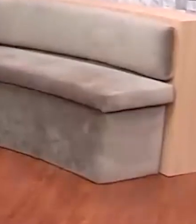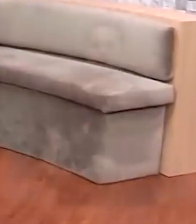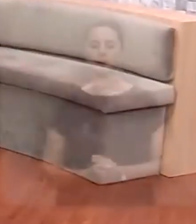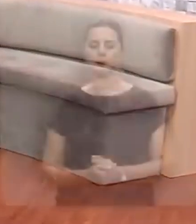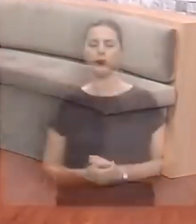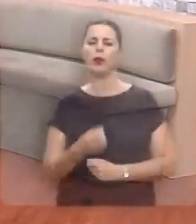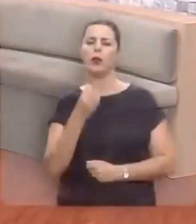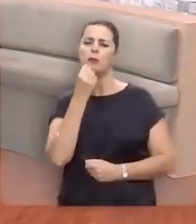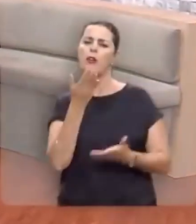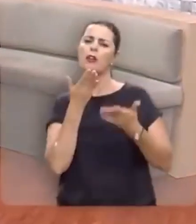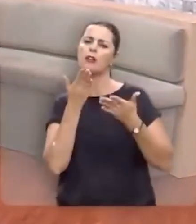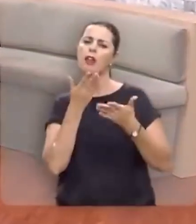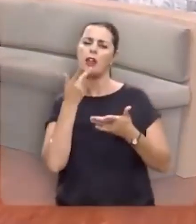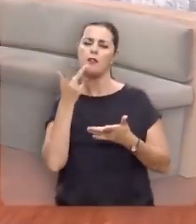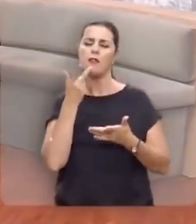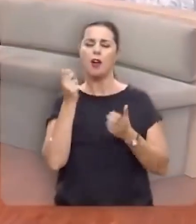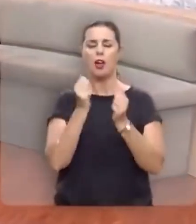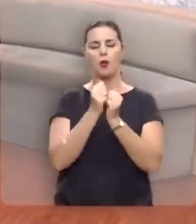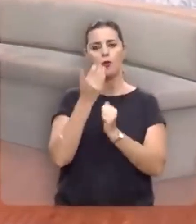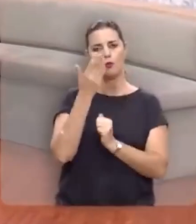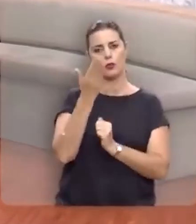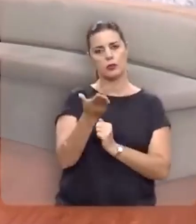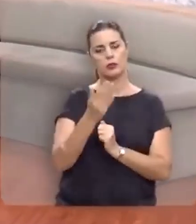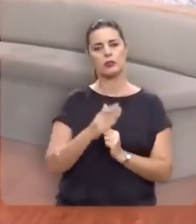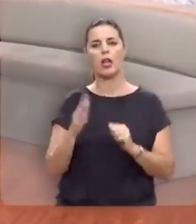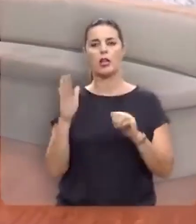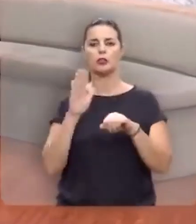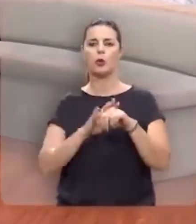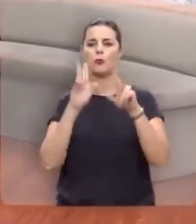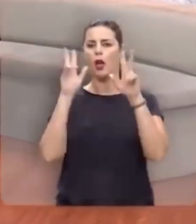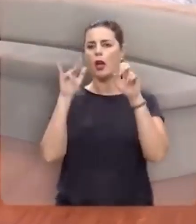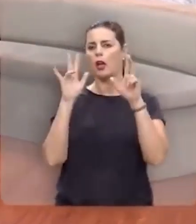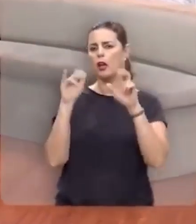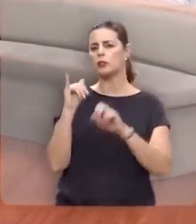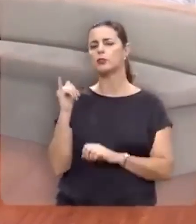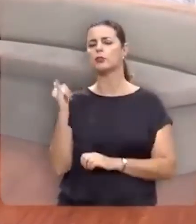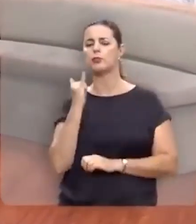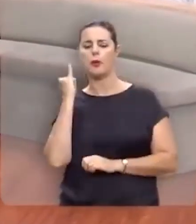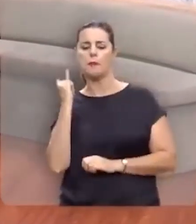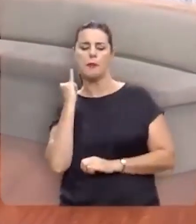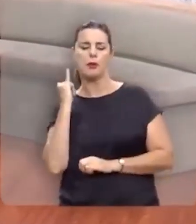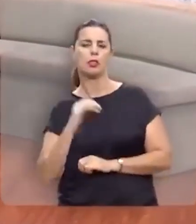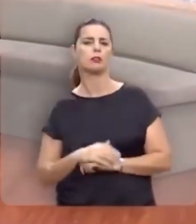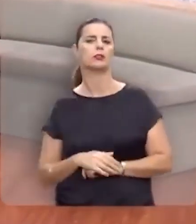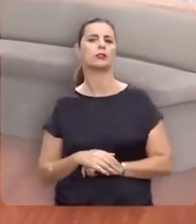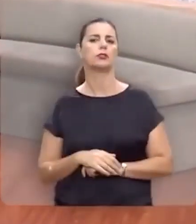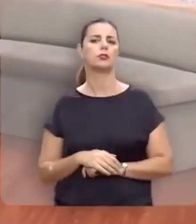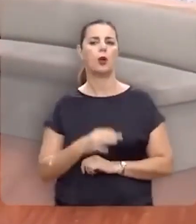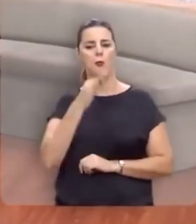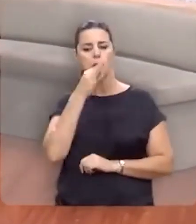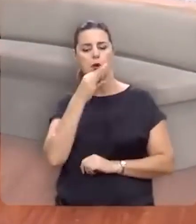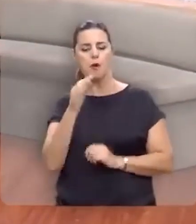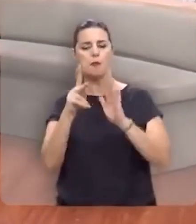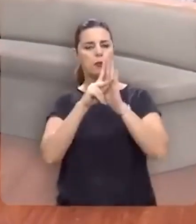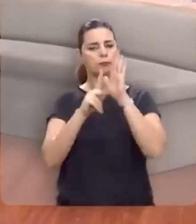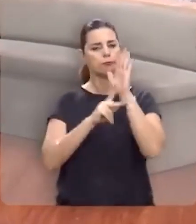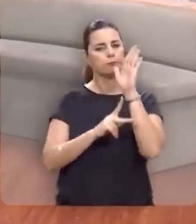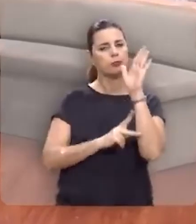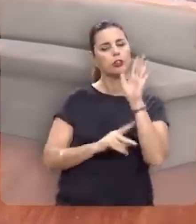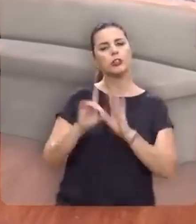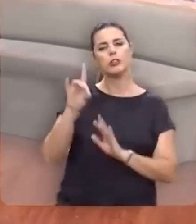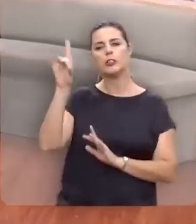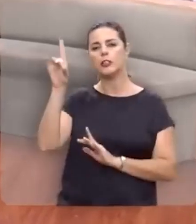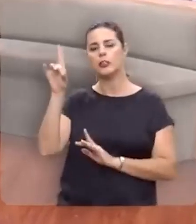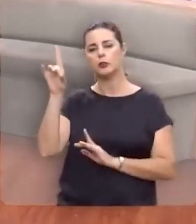Bom, eu quero então tratar com você sobre este assunto tão importante, o propósito de